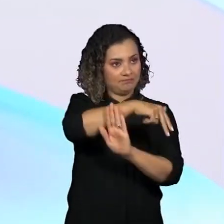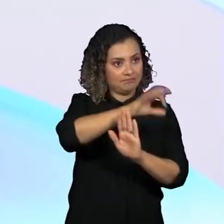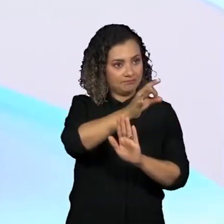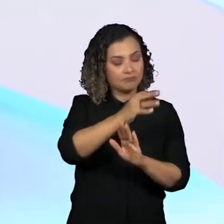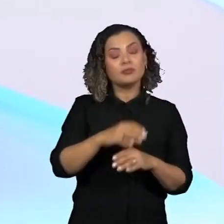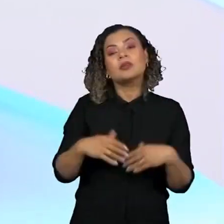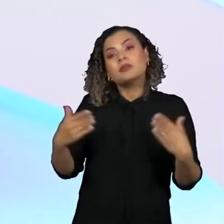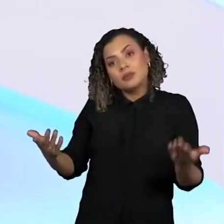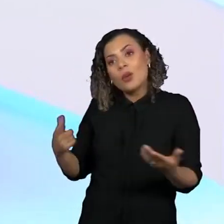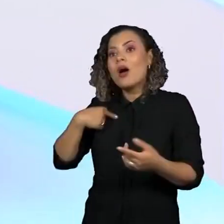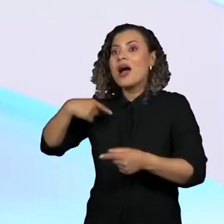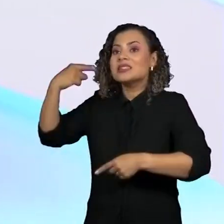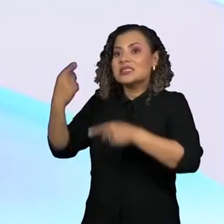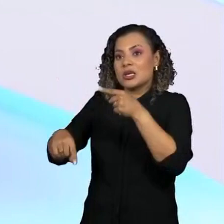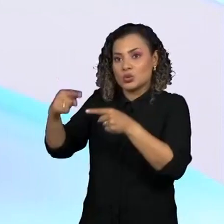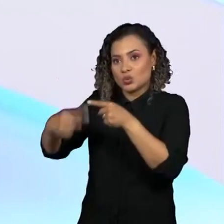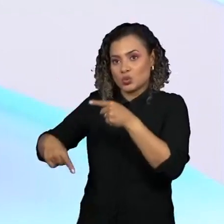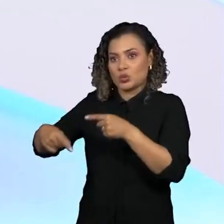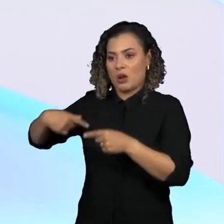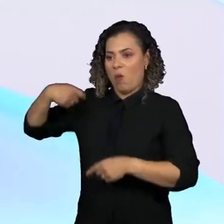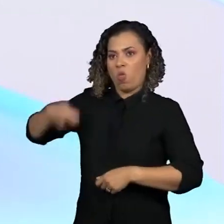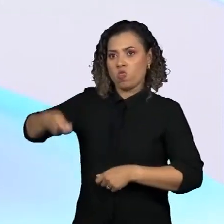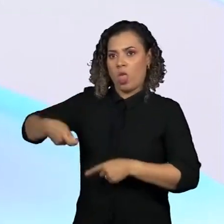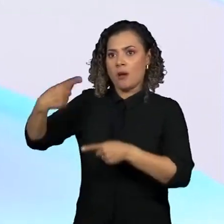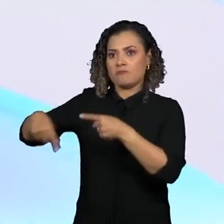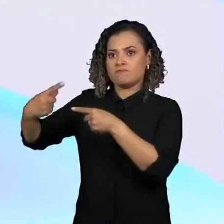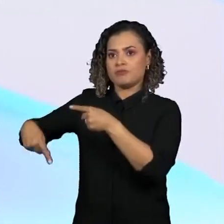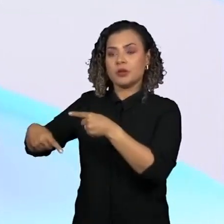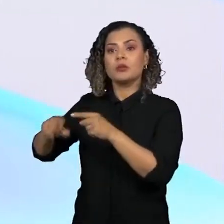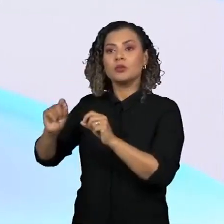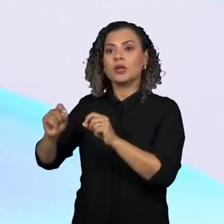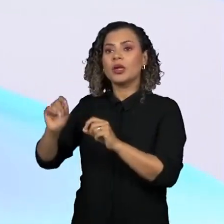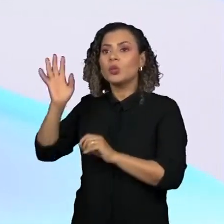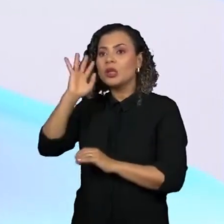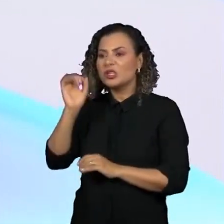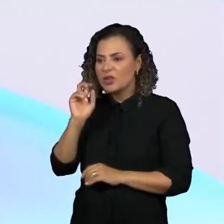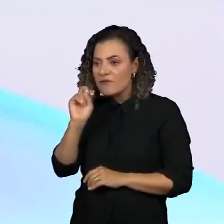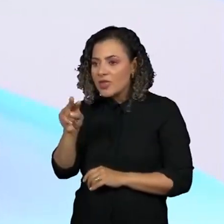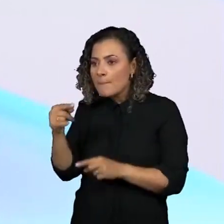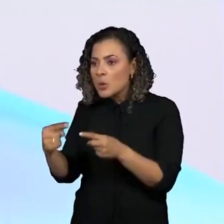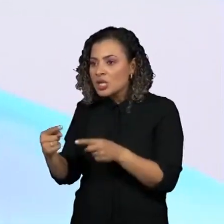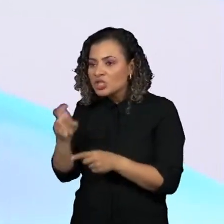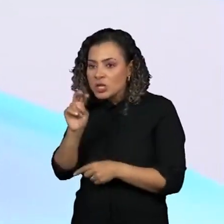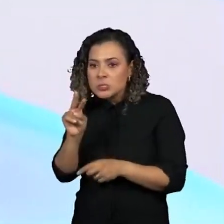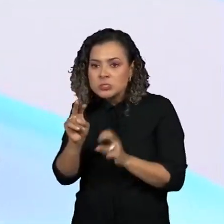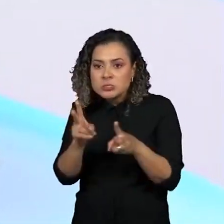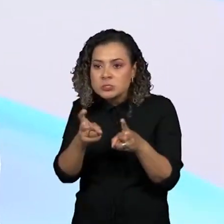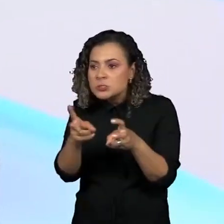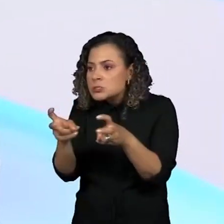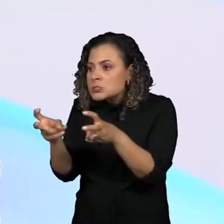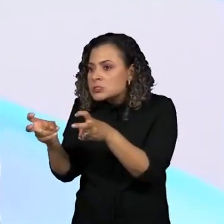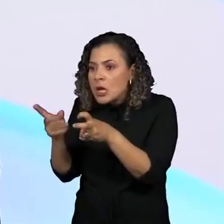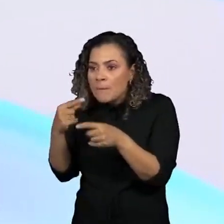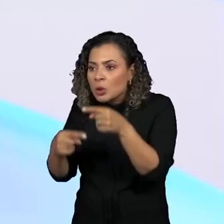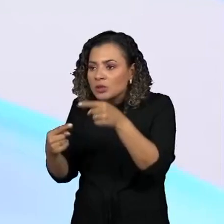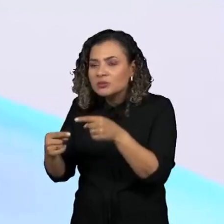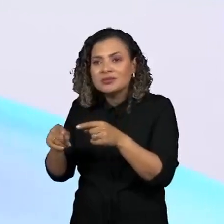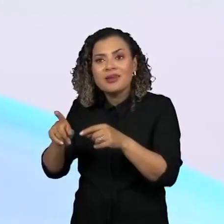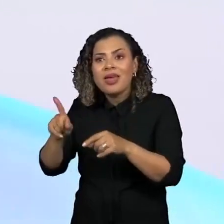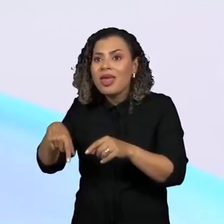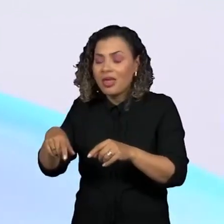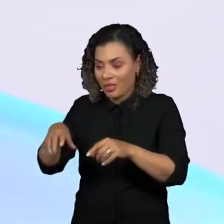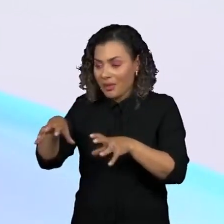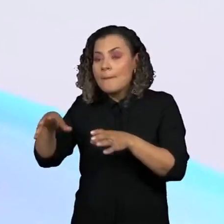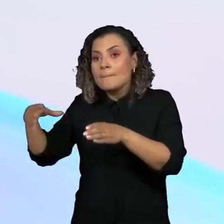nosso espetáculo, porque a censura, ela queria só ver aonde tinha política ali. Como era uma coisa totalmente comportamental